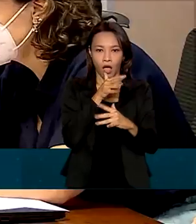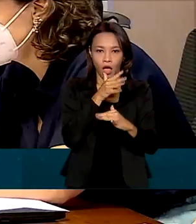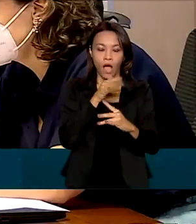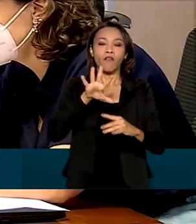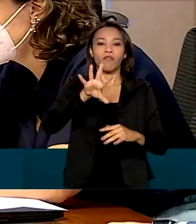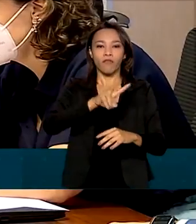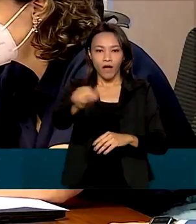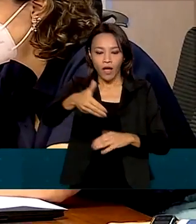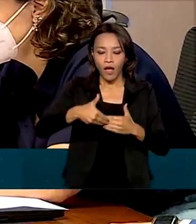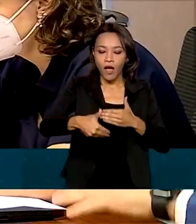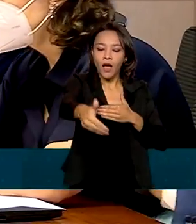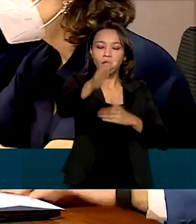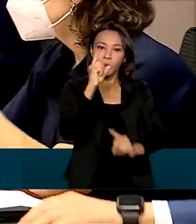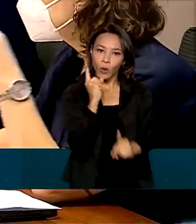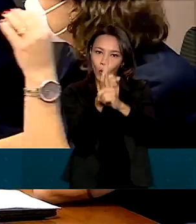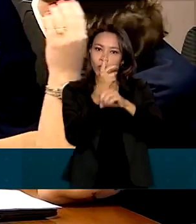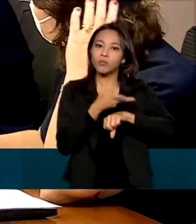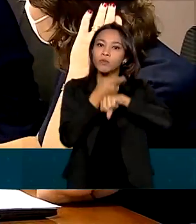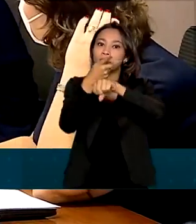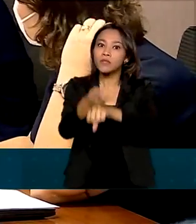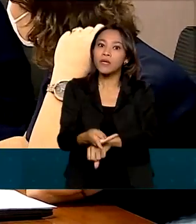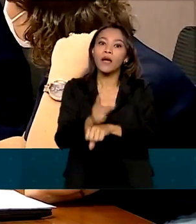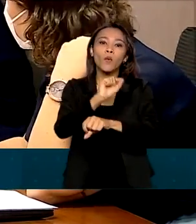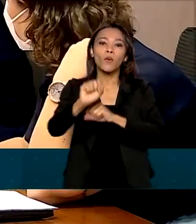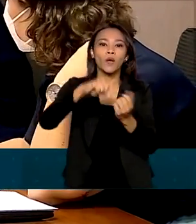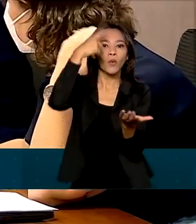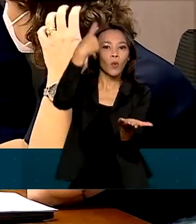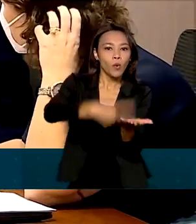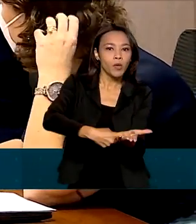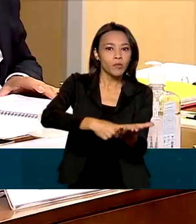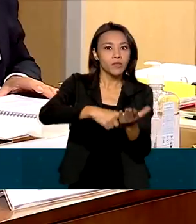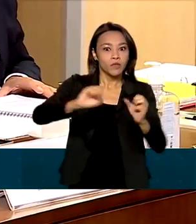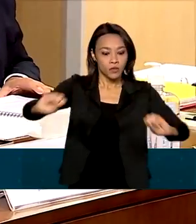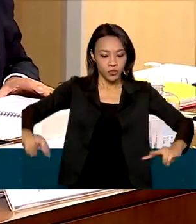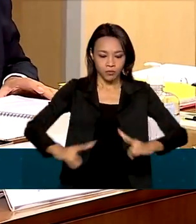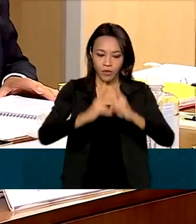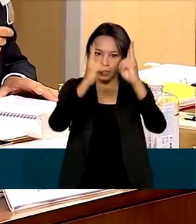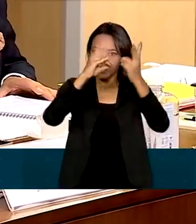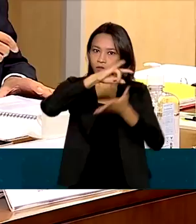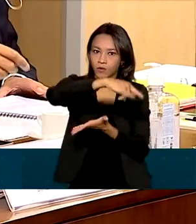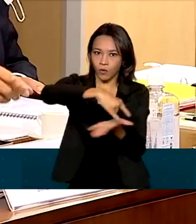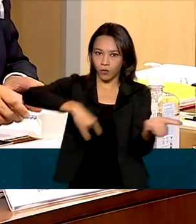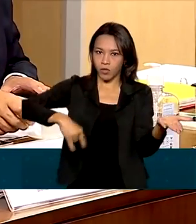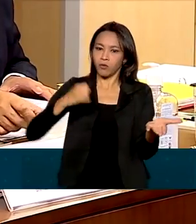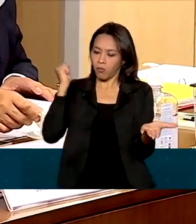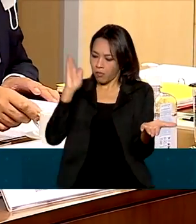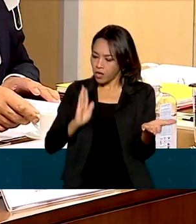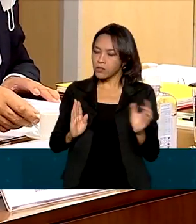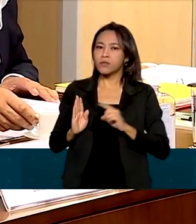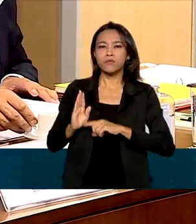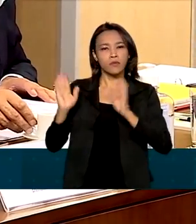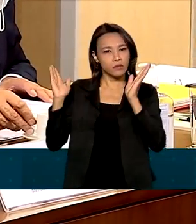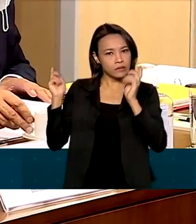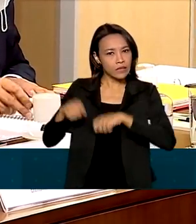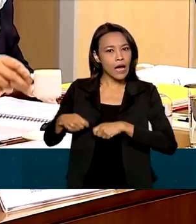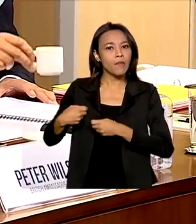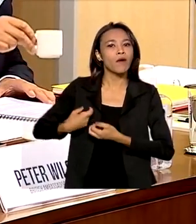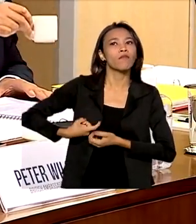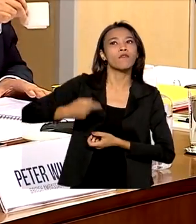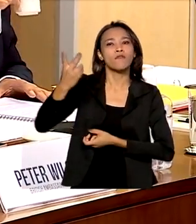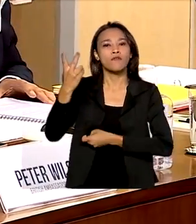buscar avanços no mercado de carbono previsto no Acordo de Paris, já que o Brasil tem condições de se tornar um exportador na